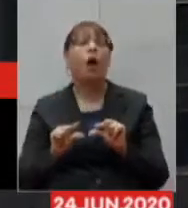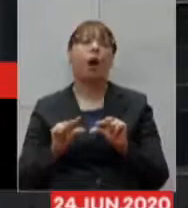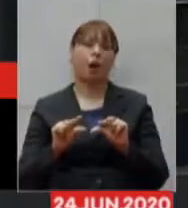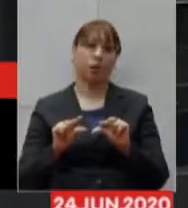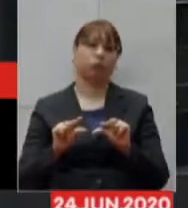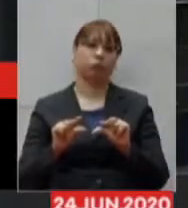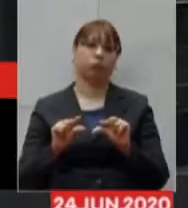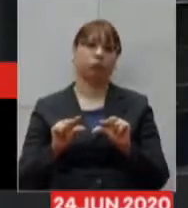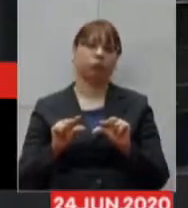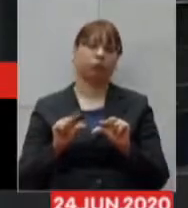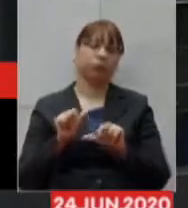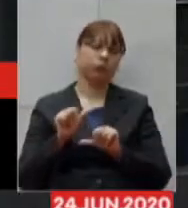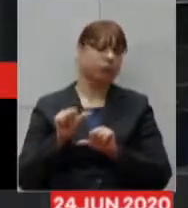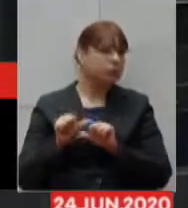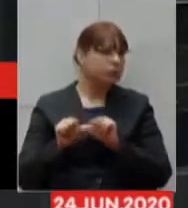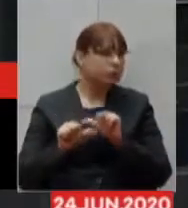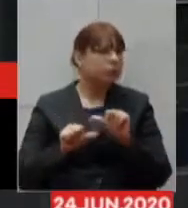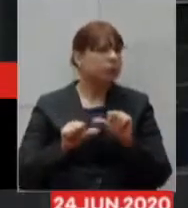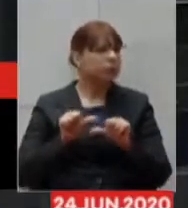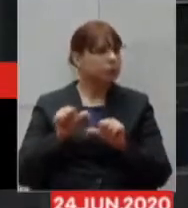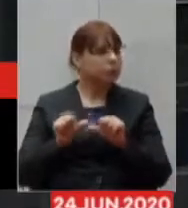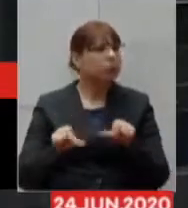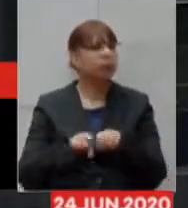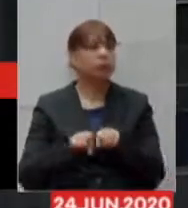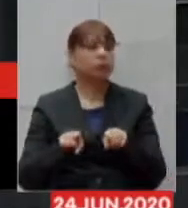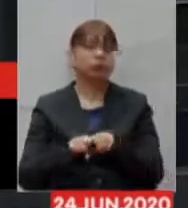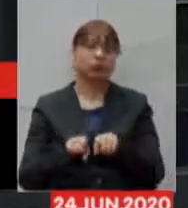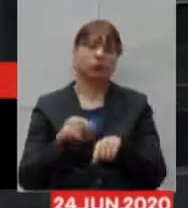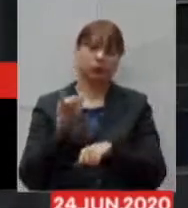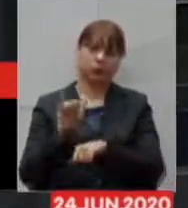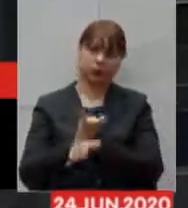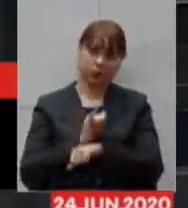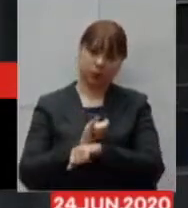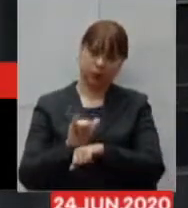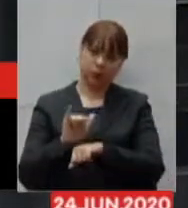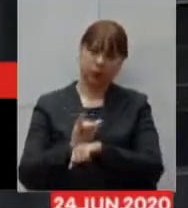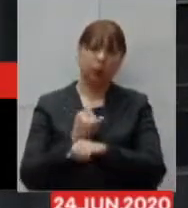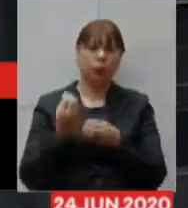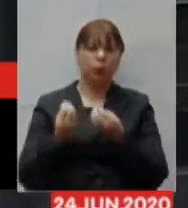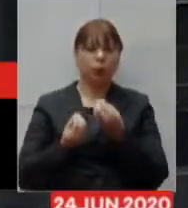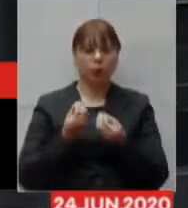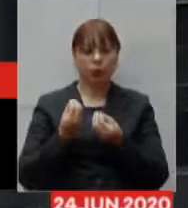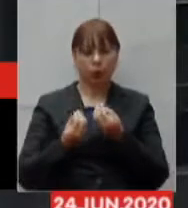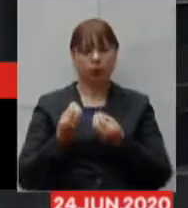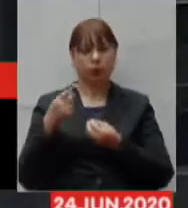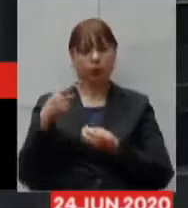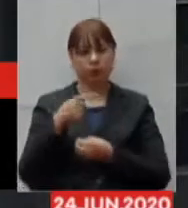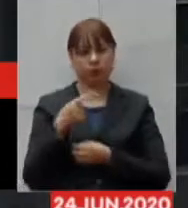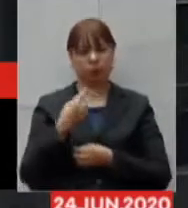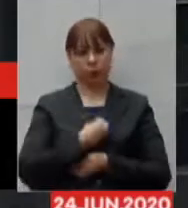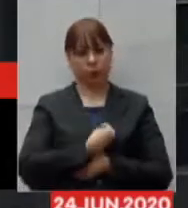mudando a estratégia de implementação do hospital de campanha.